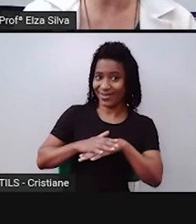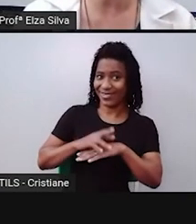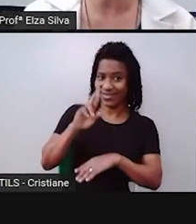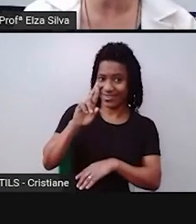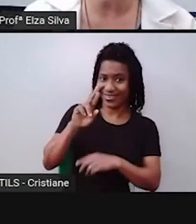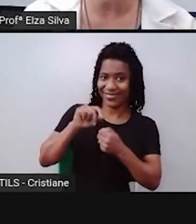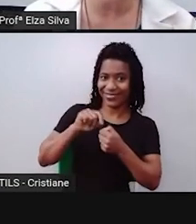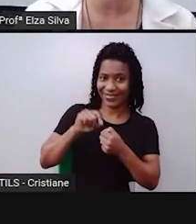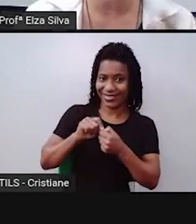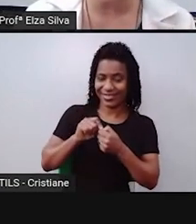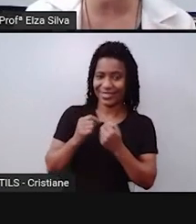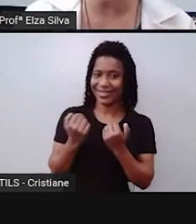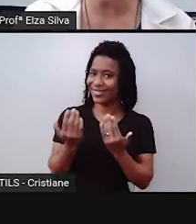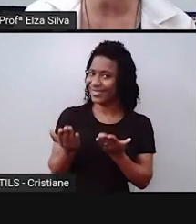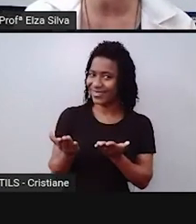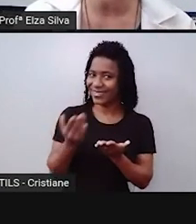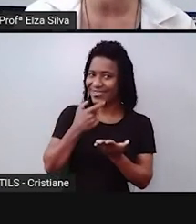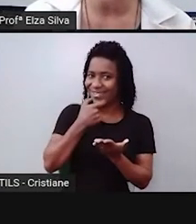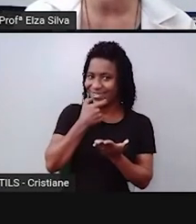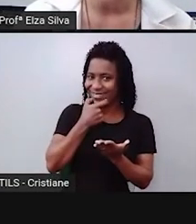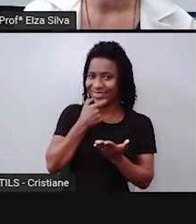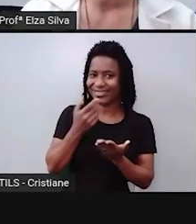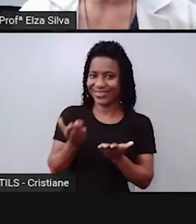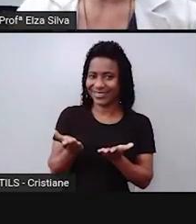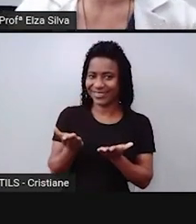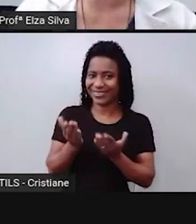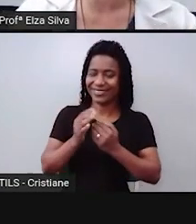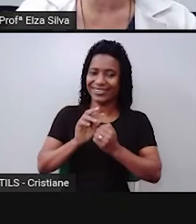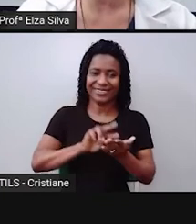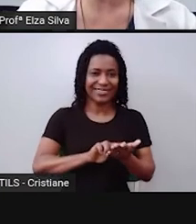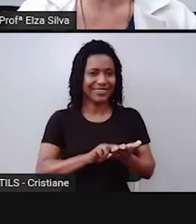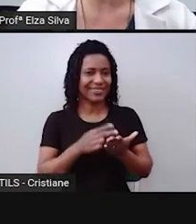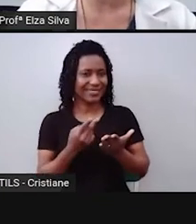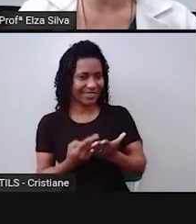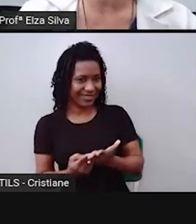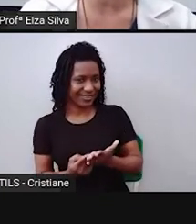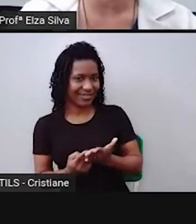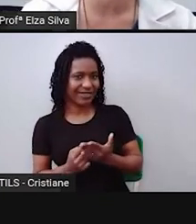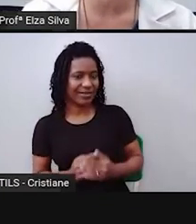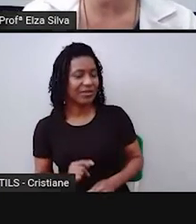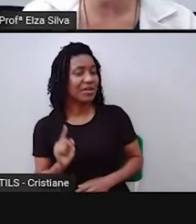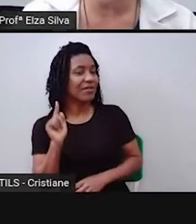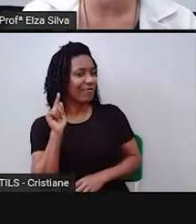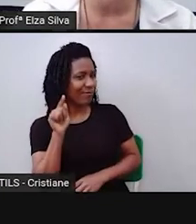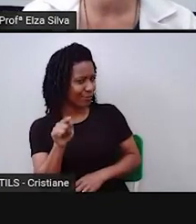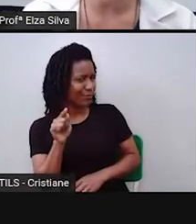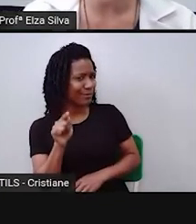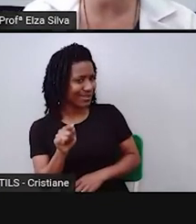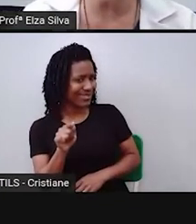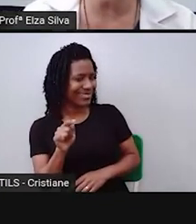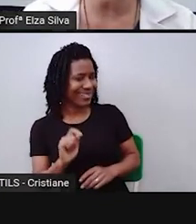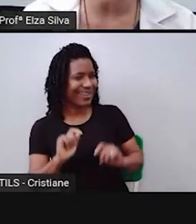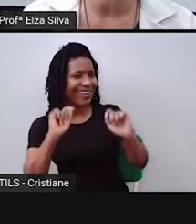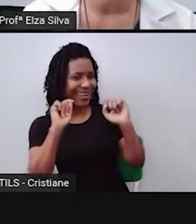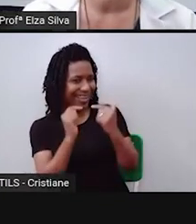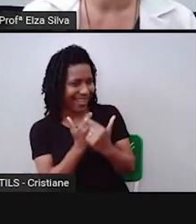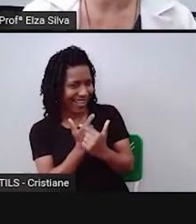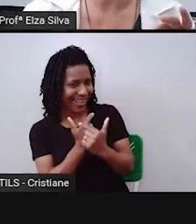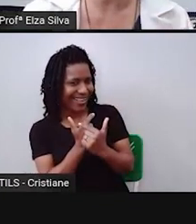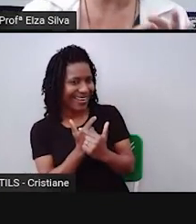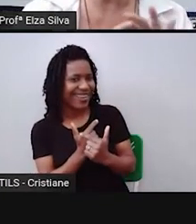you want to make a meme, right? Então, você quer criar um meme, correto?